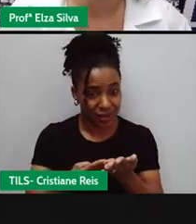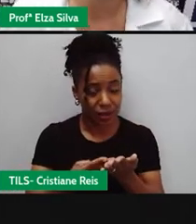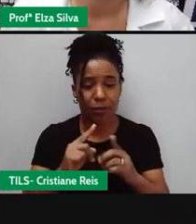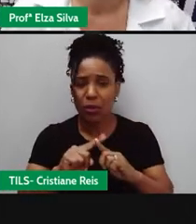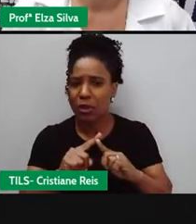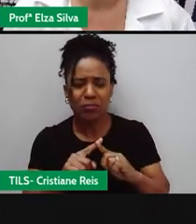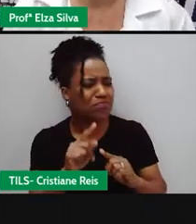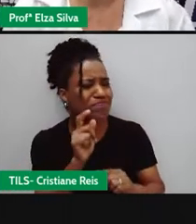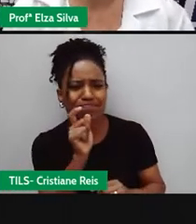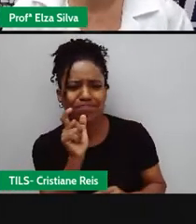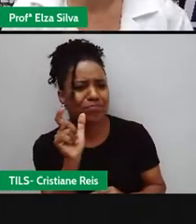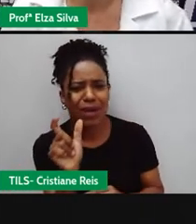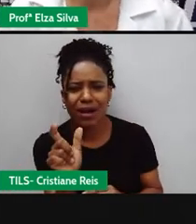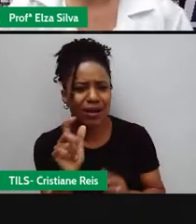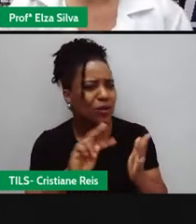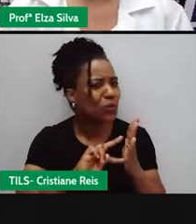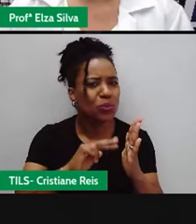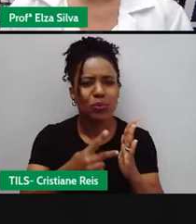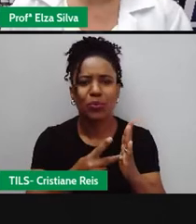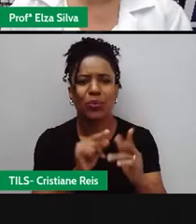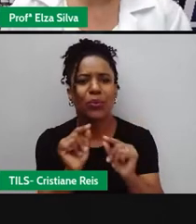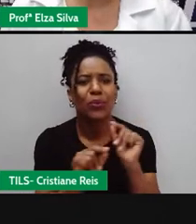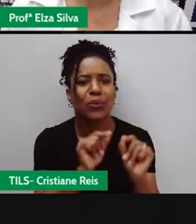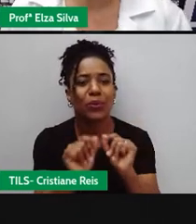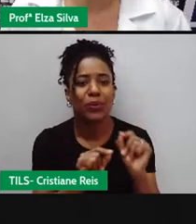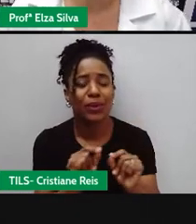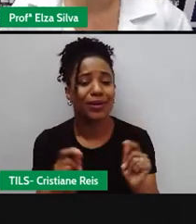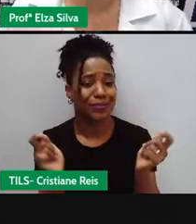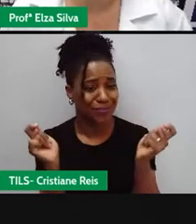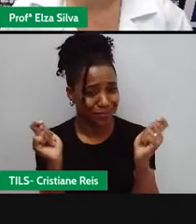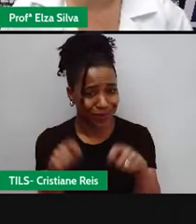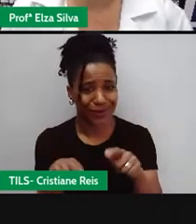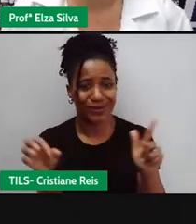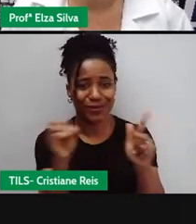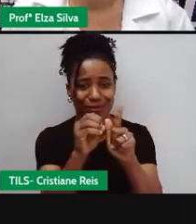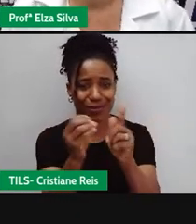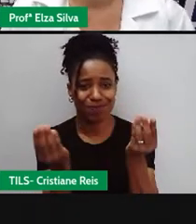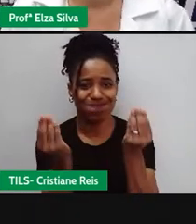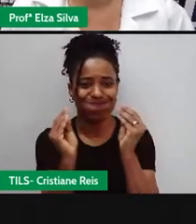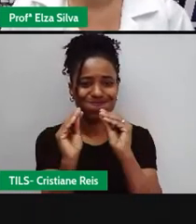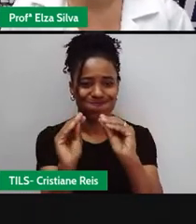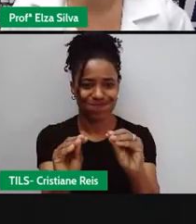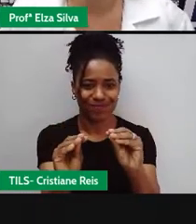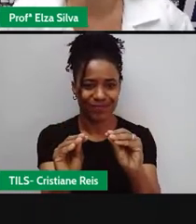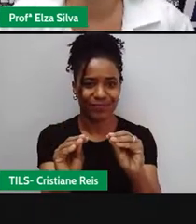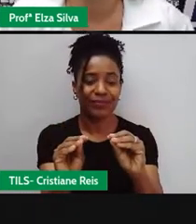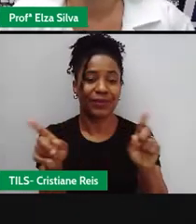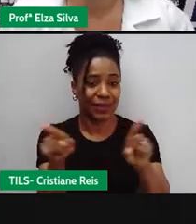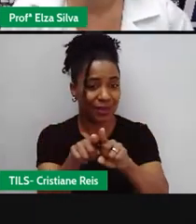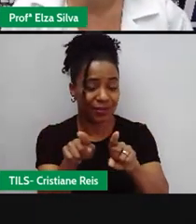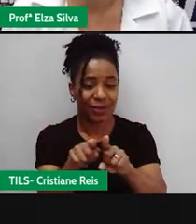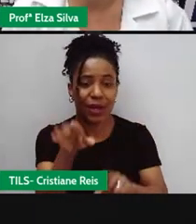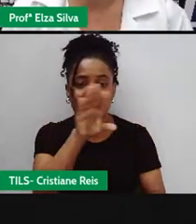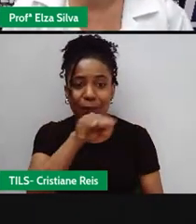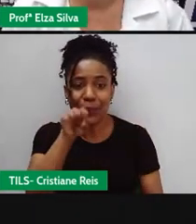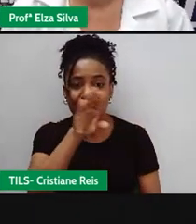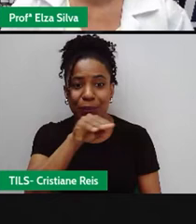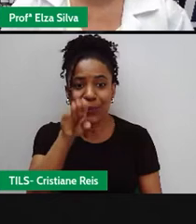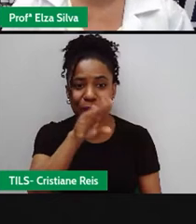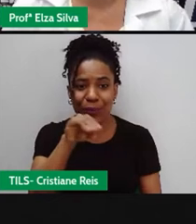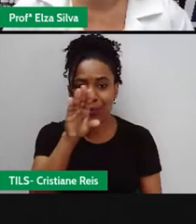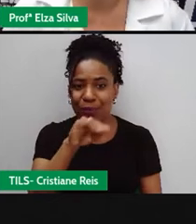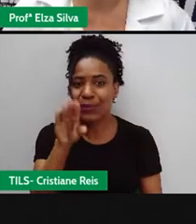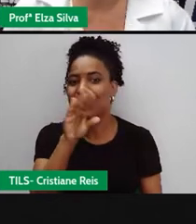palavras Mas também, vocês podem utilizar o Google Tradutor para exercitar a pronúncia